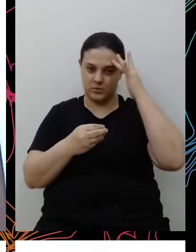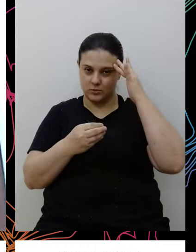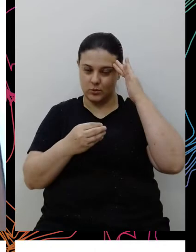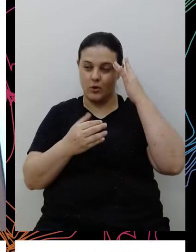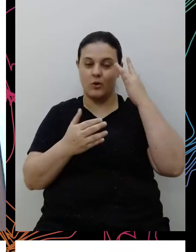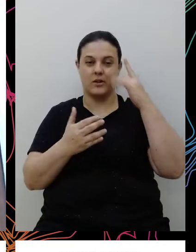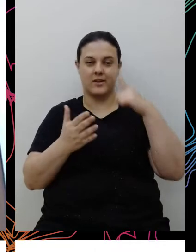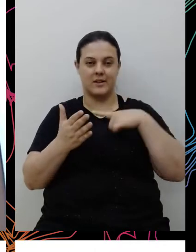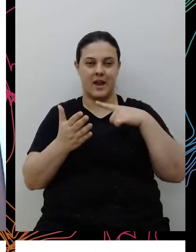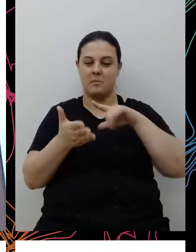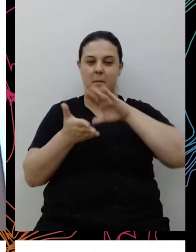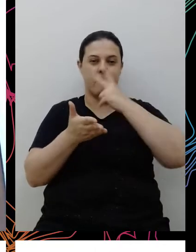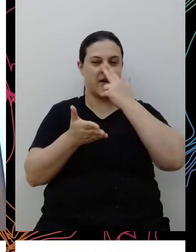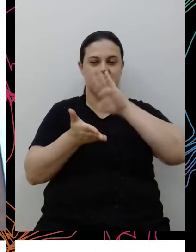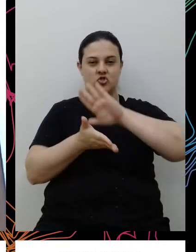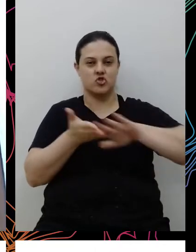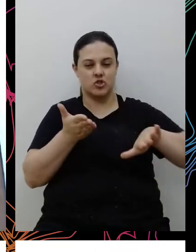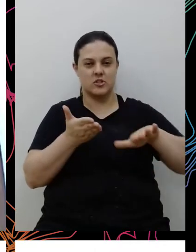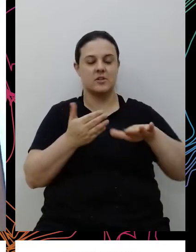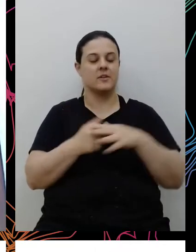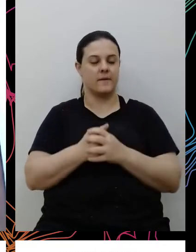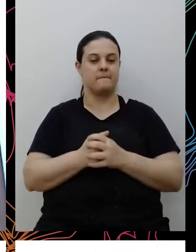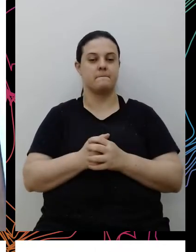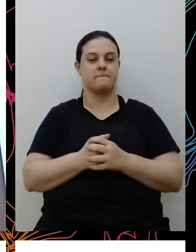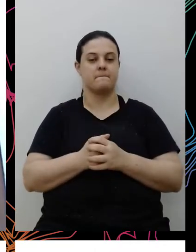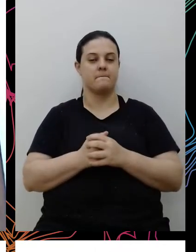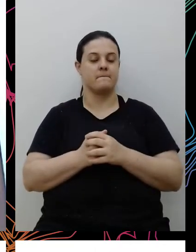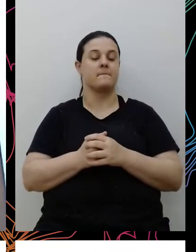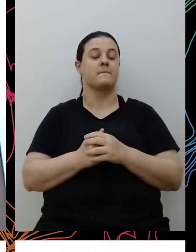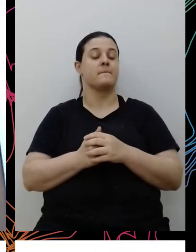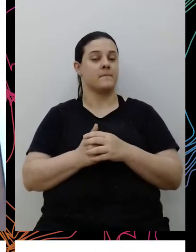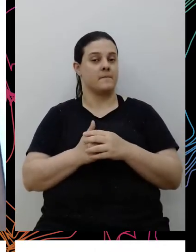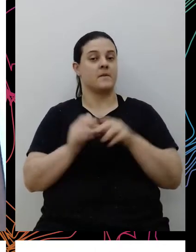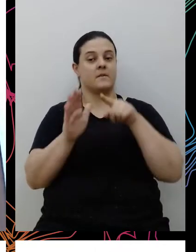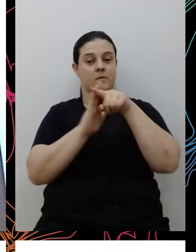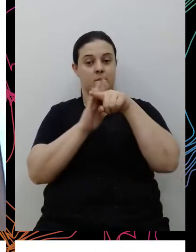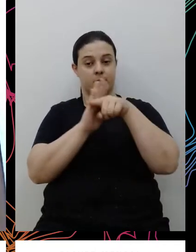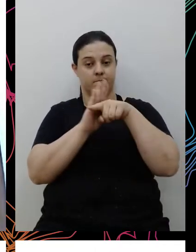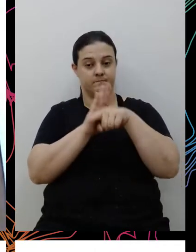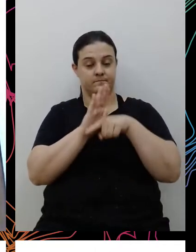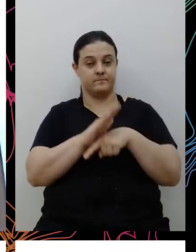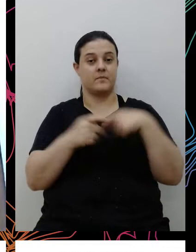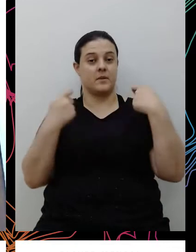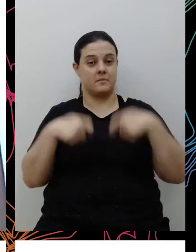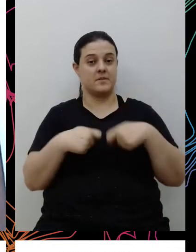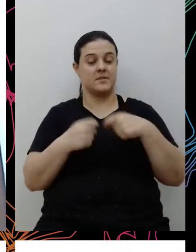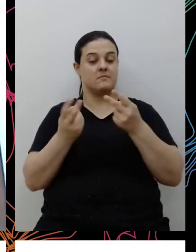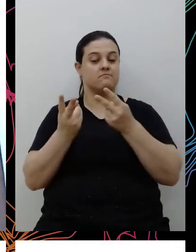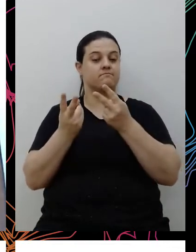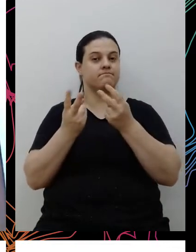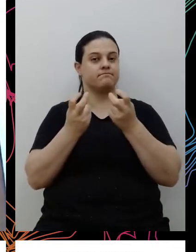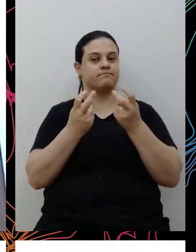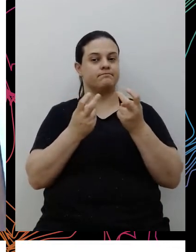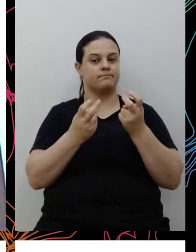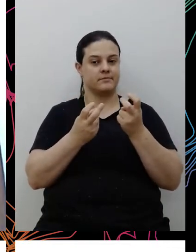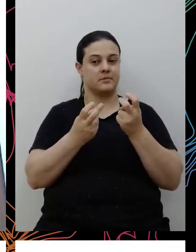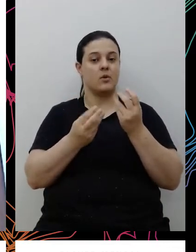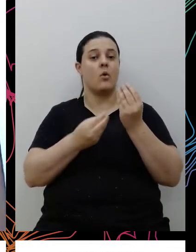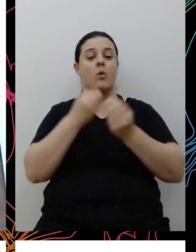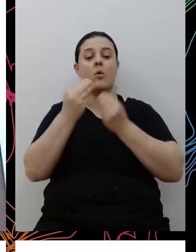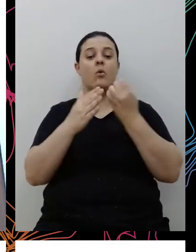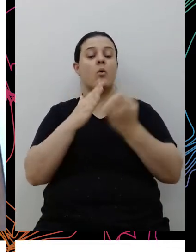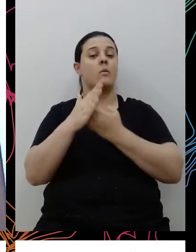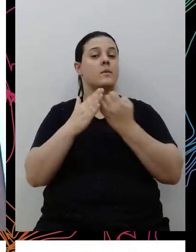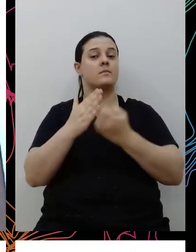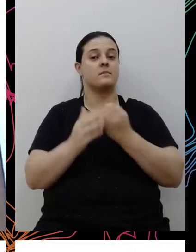de você trabalhar o diagnóstico, ele é importante porque você tem aí um raio-x de como que está a sua empresa, né?